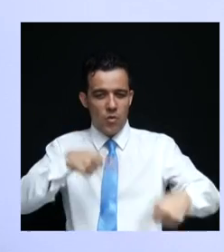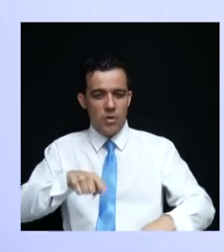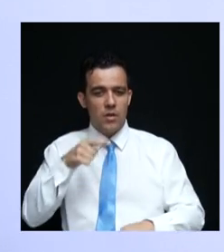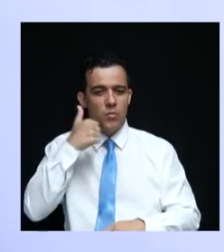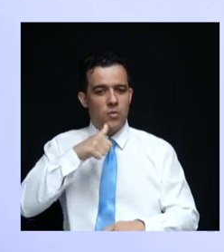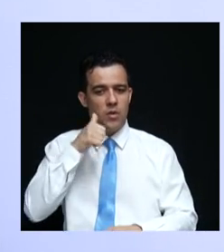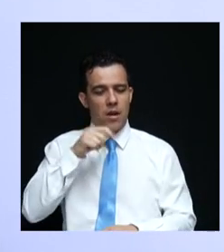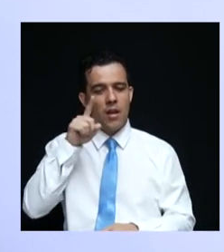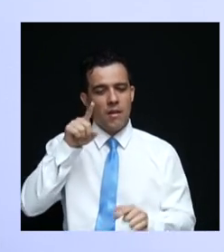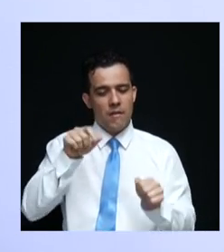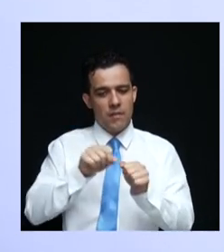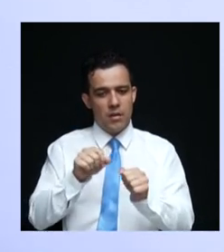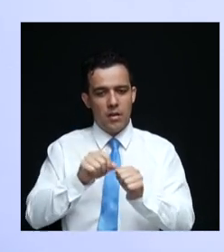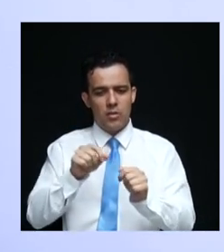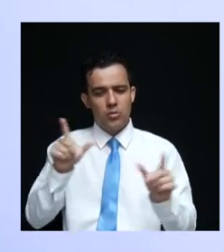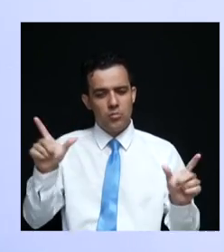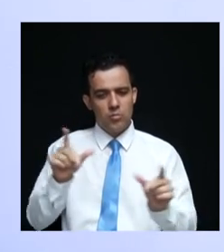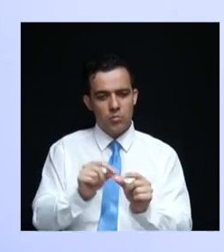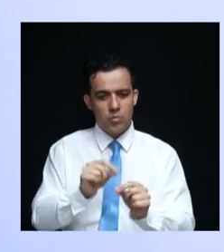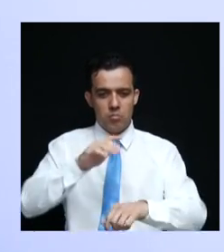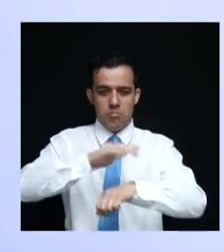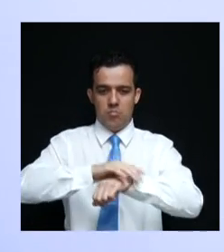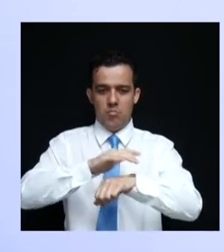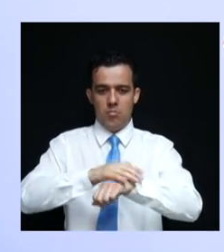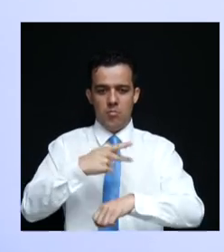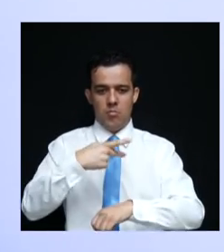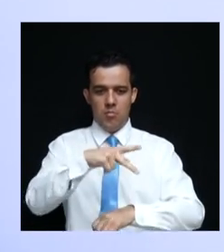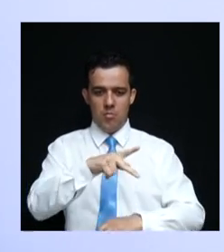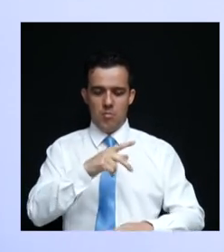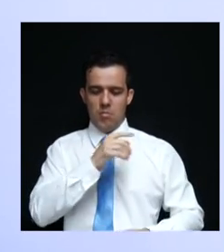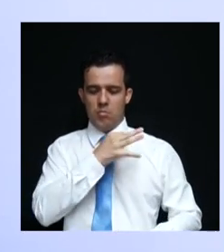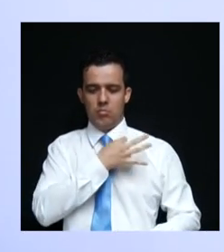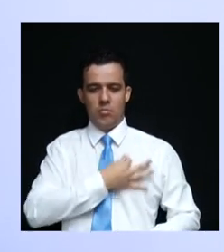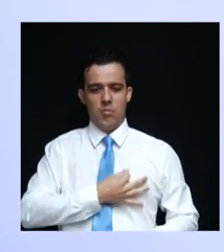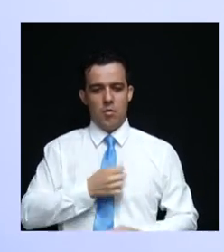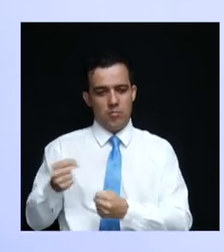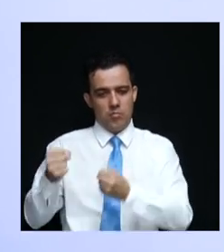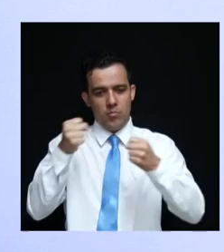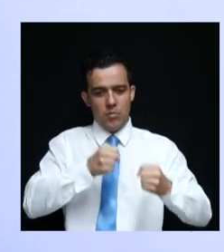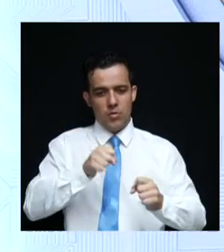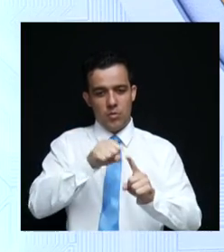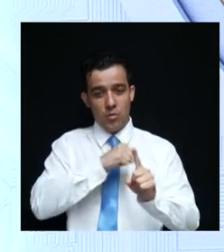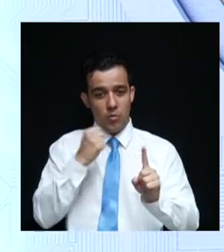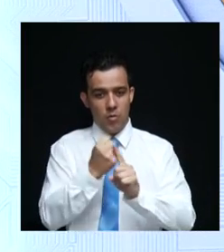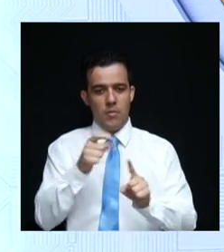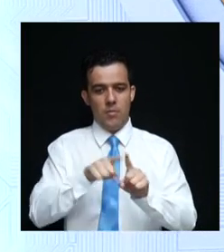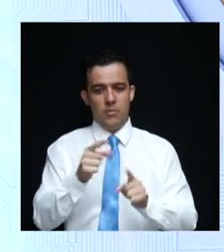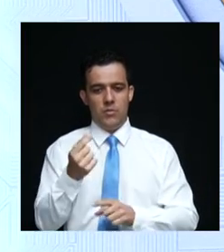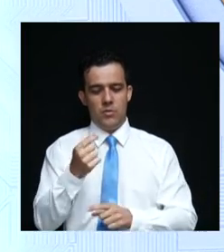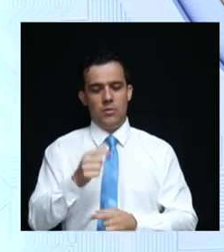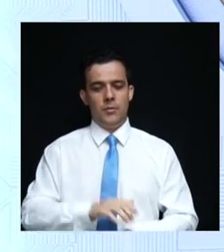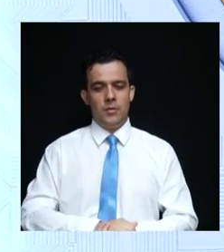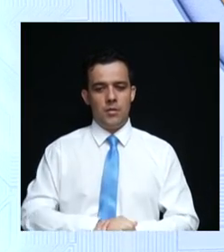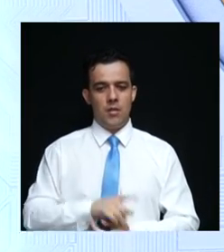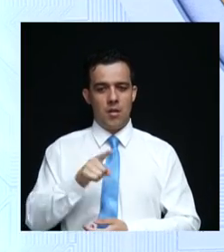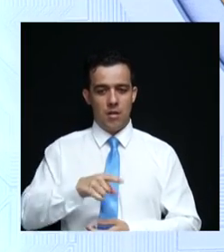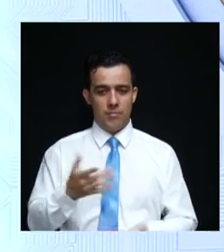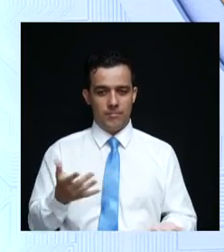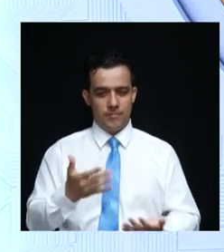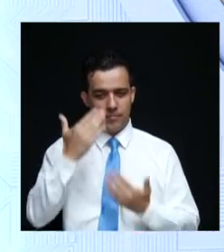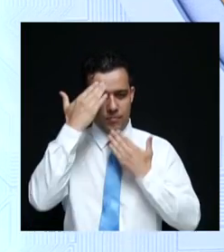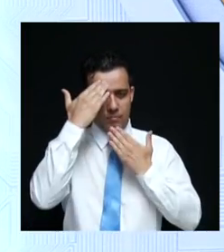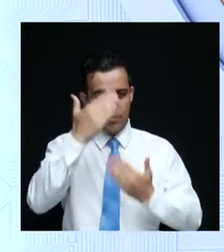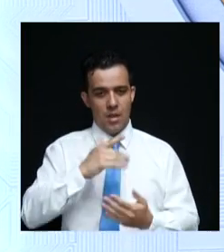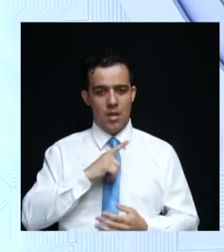condições para que ela possa se emancipar, do ponto de vista econômico e do ponto de vista social. Muito obrigado, candidata. Eu tenho aqui agora uma